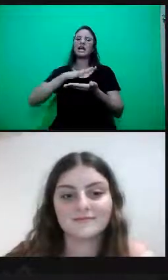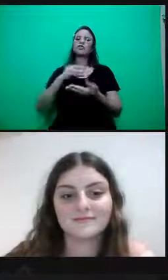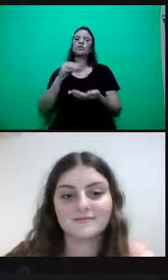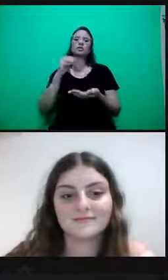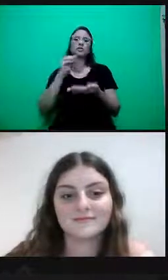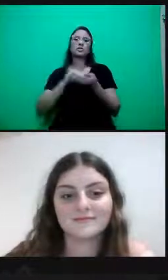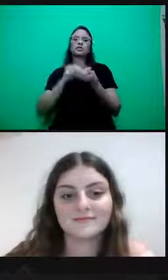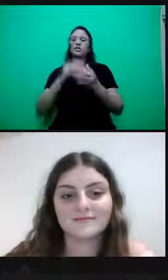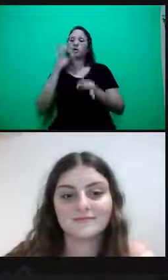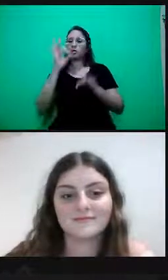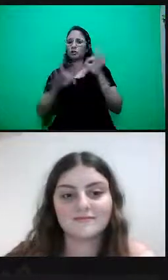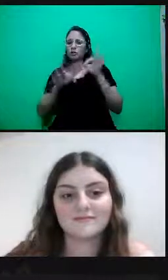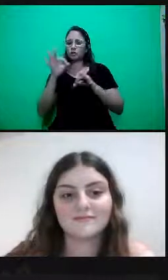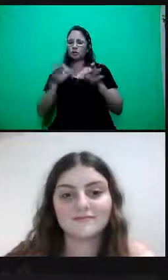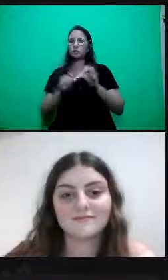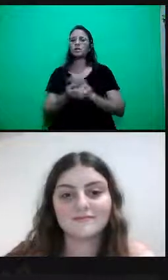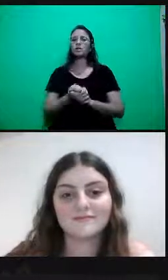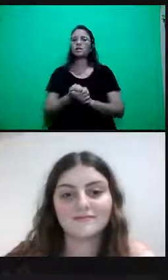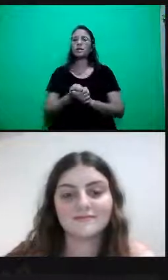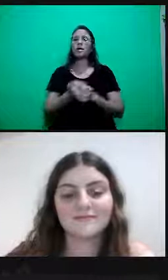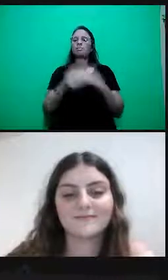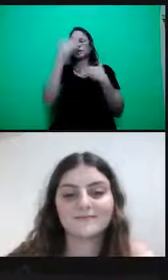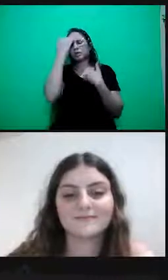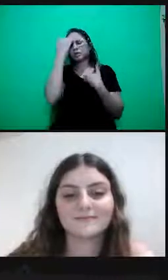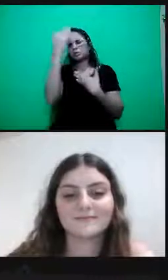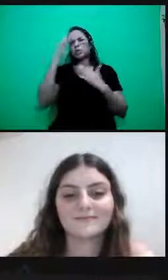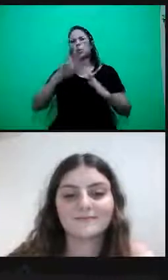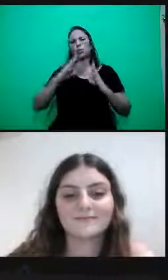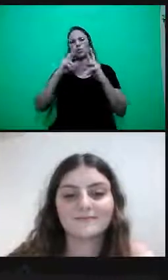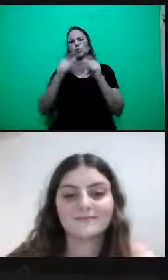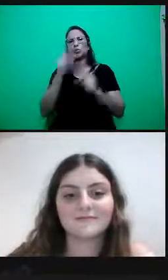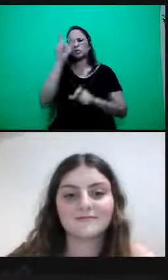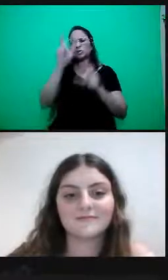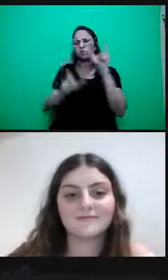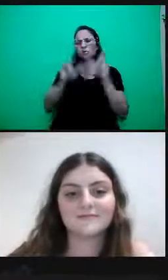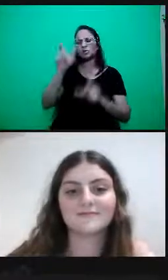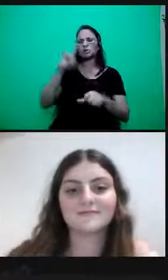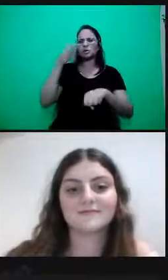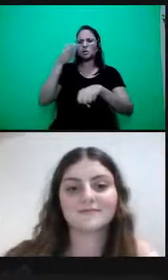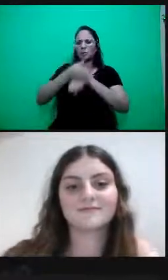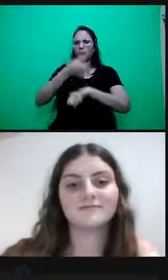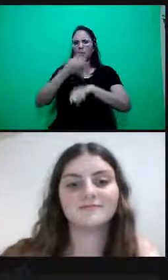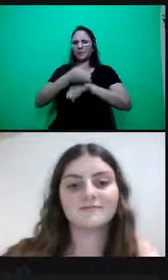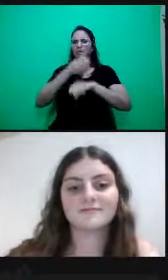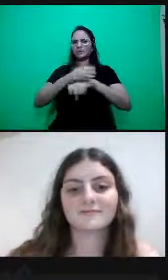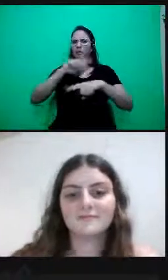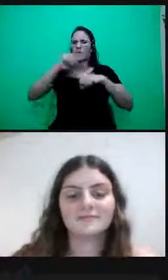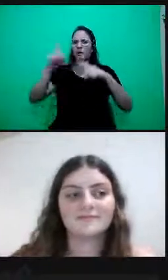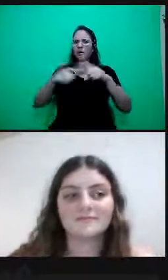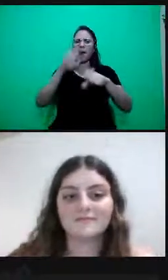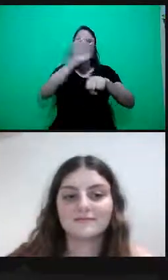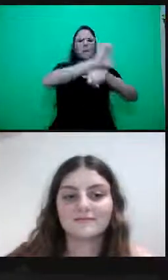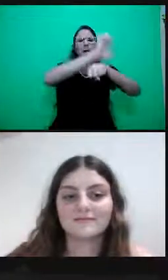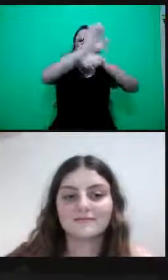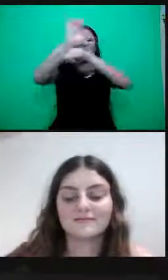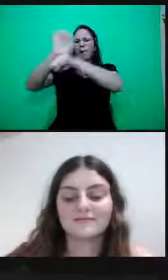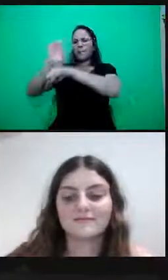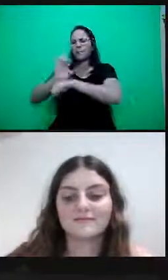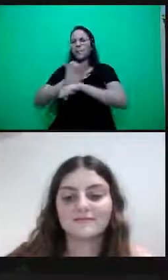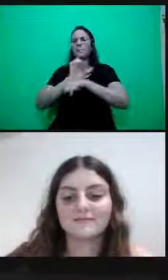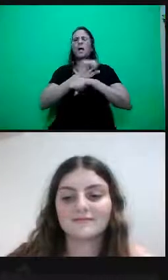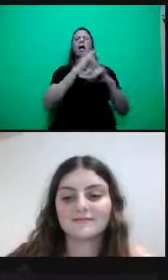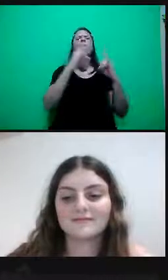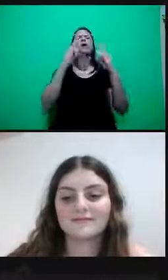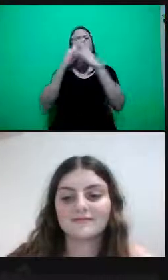Gratidão a todas as pessoas que participaram do circuito de diversos estados, instituições, colegas de